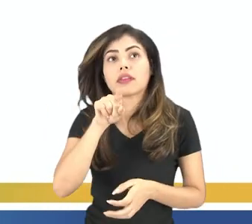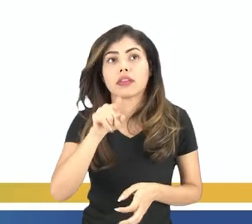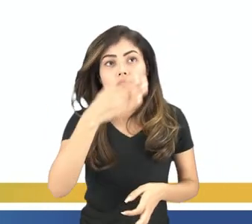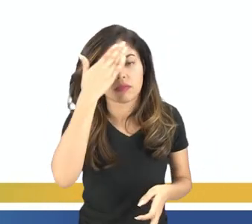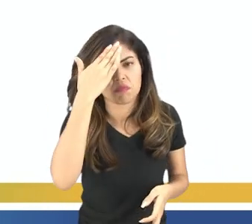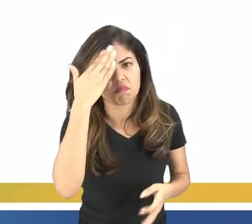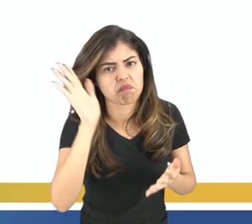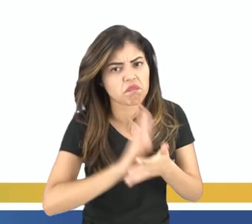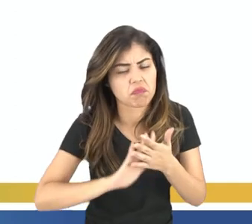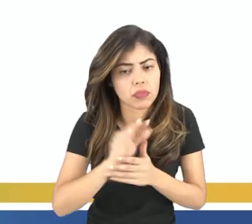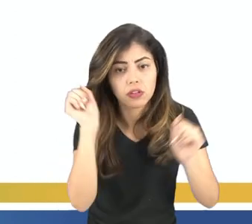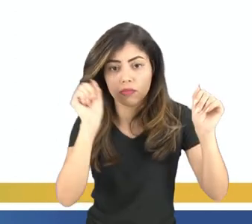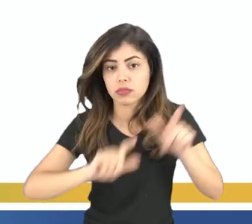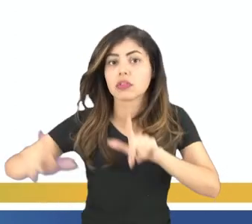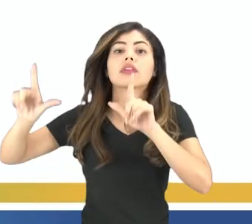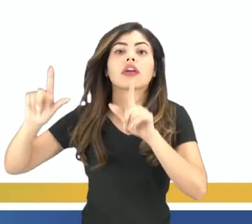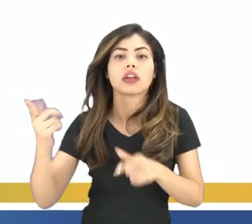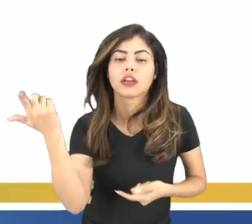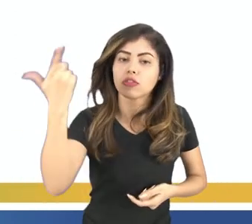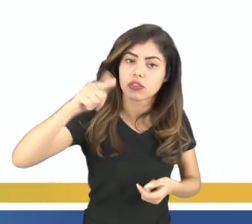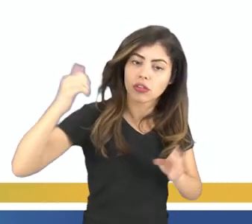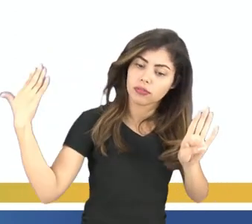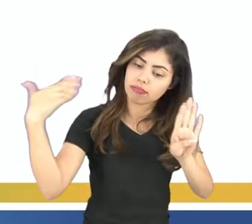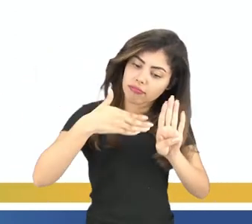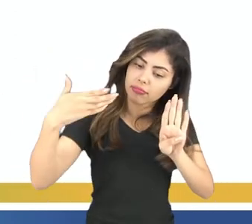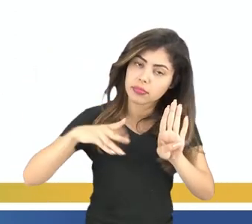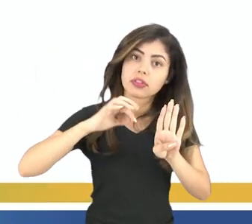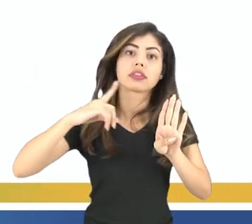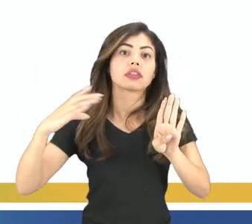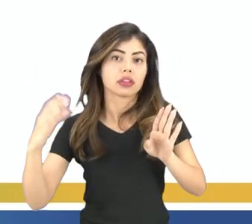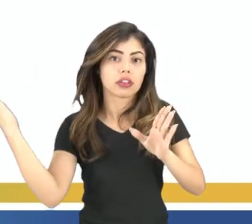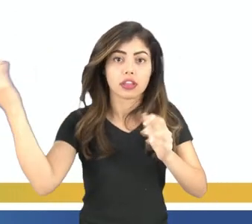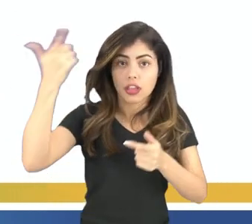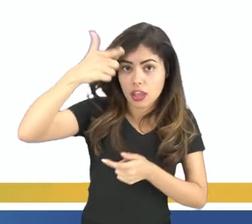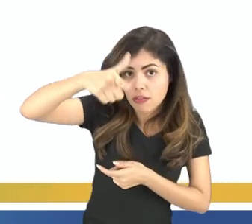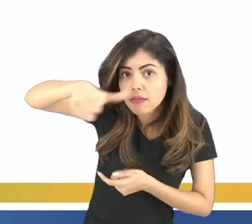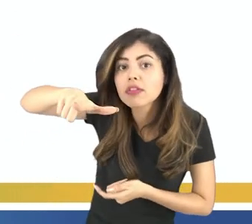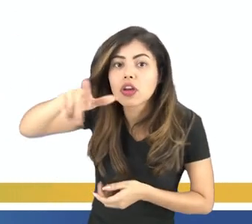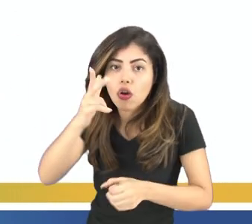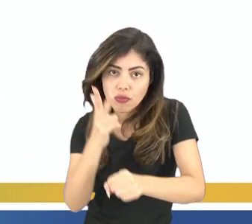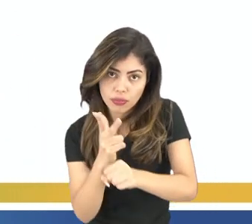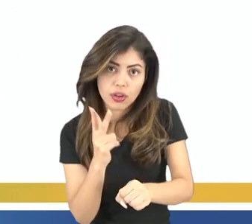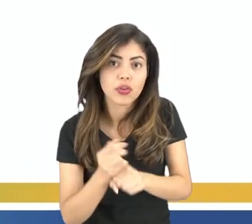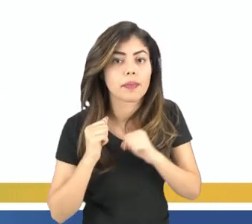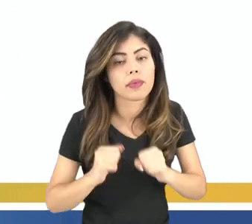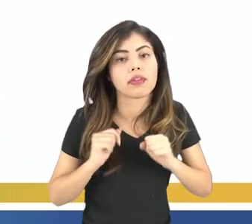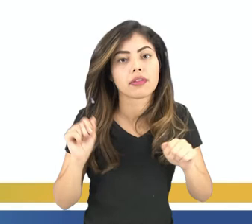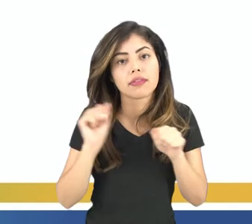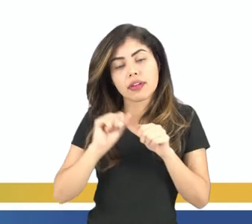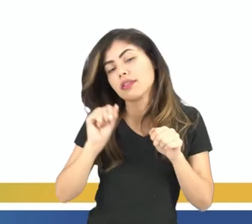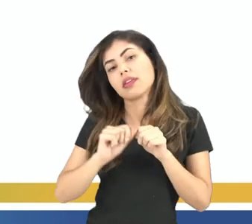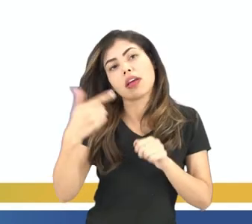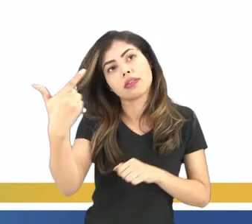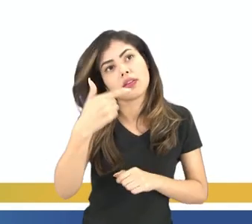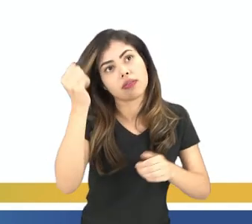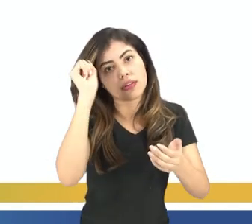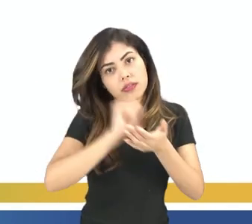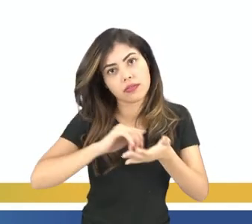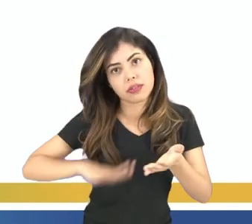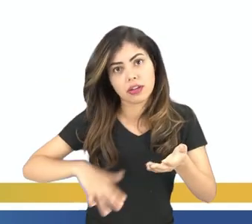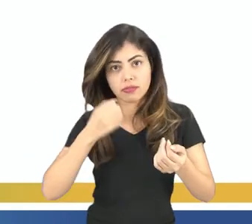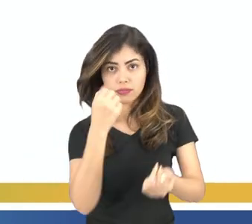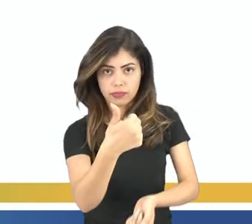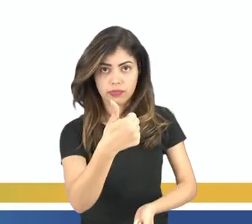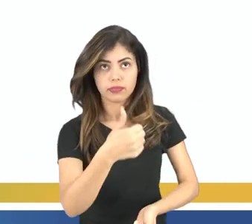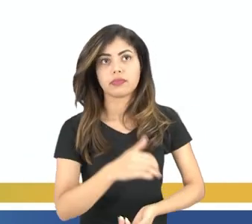não entendeu bem o slide, você olha lá na plataforma Eduque, revisa o vídeo para que você possa fazer essa segunda atividade aqui.